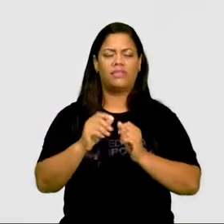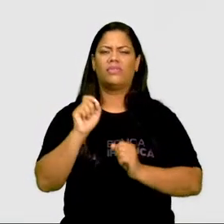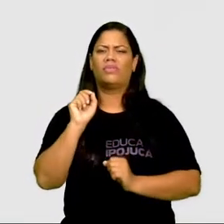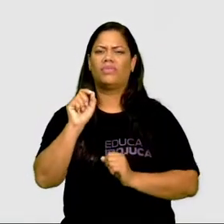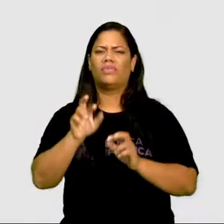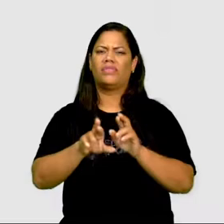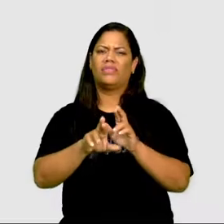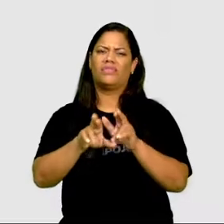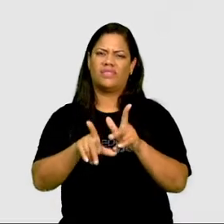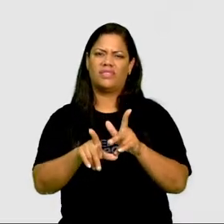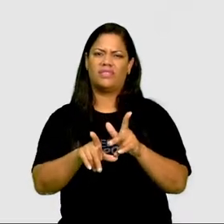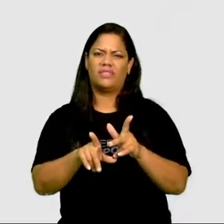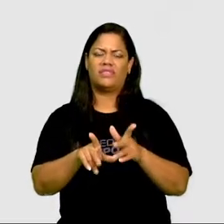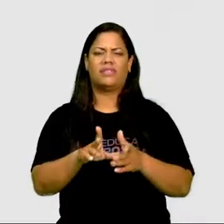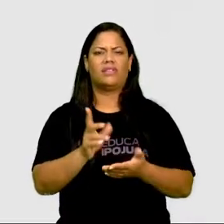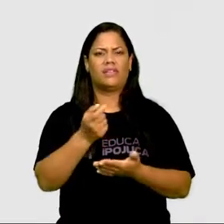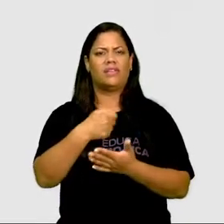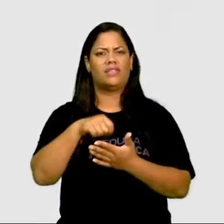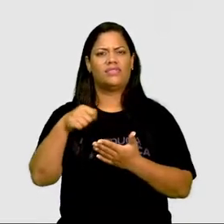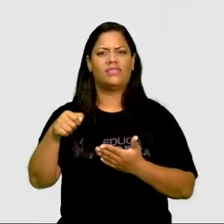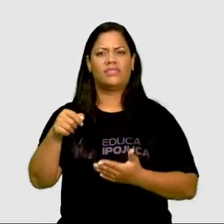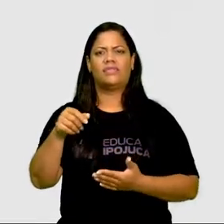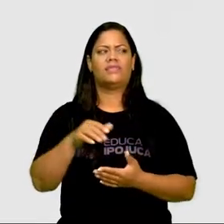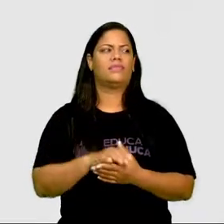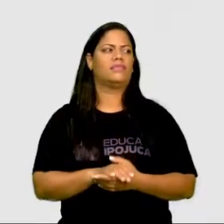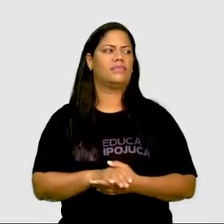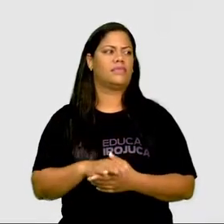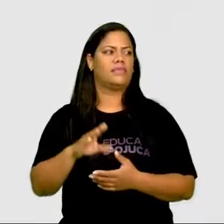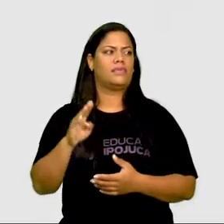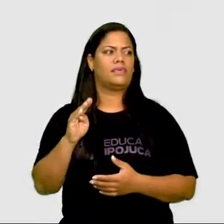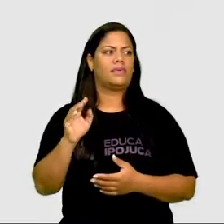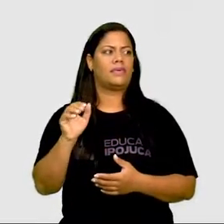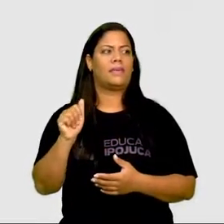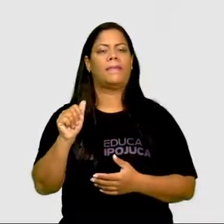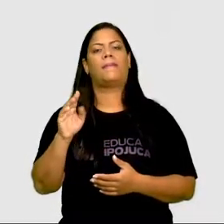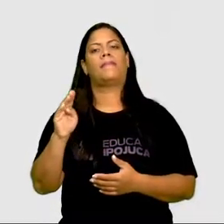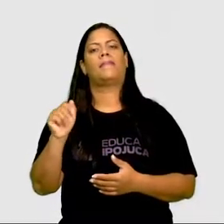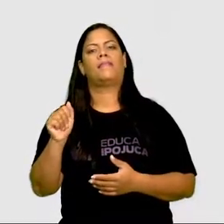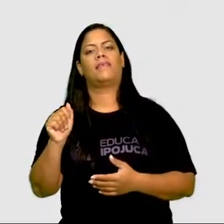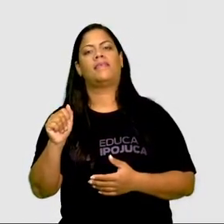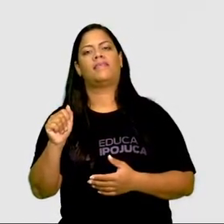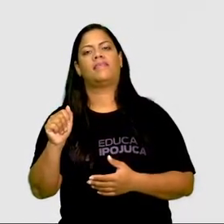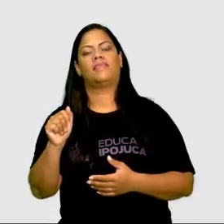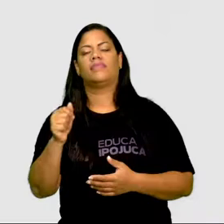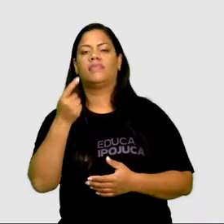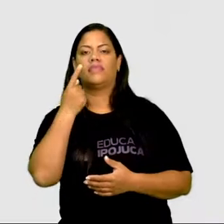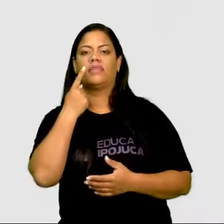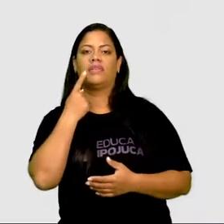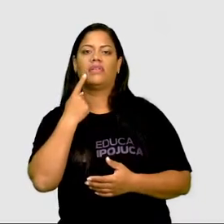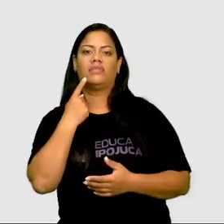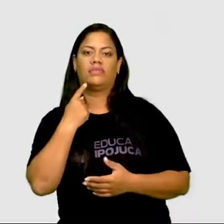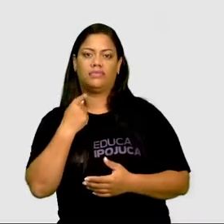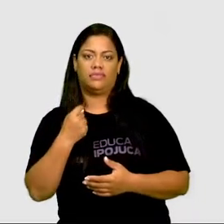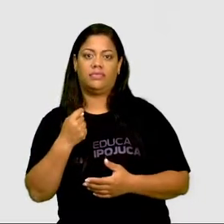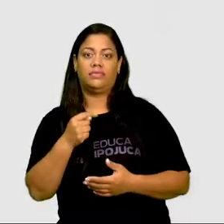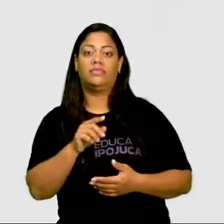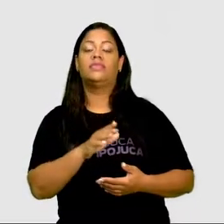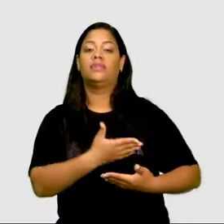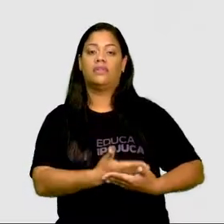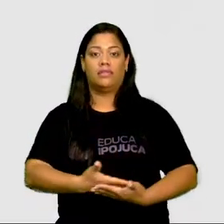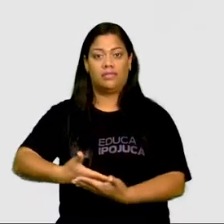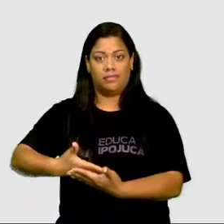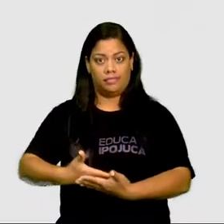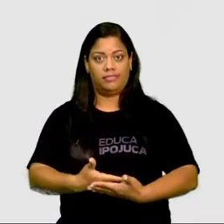diferencia? E aí tem babá, com relação à secreção que sai da boca da criança,